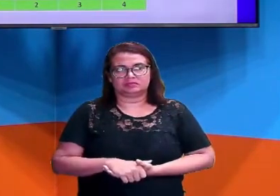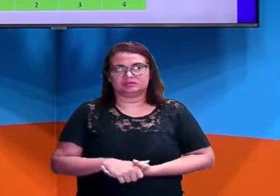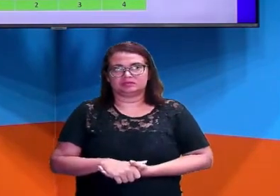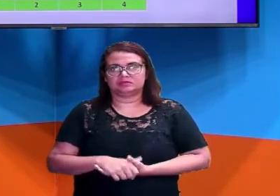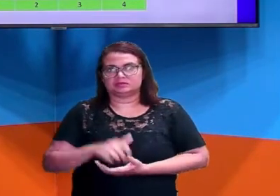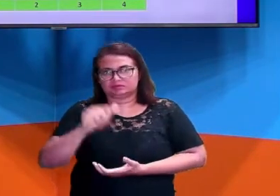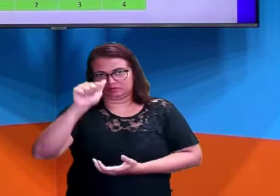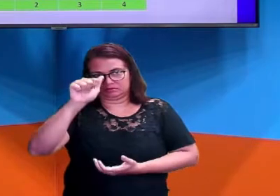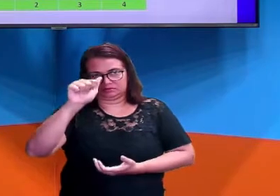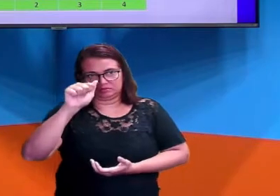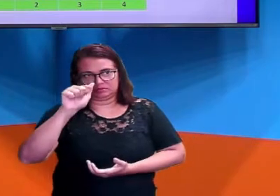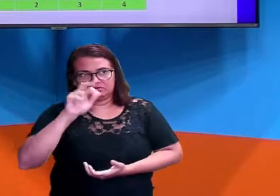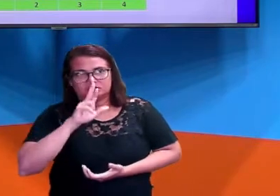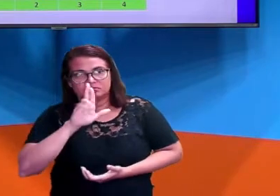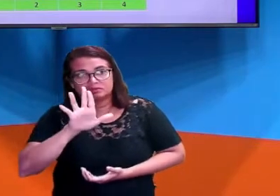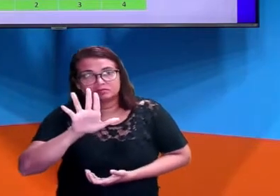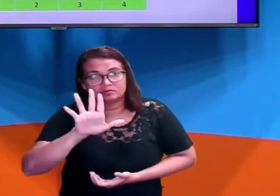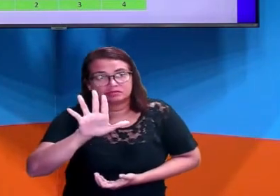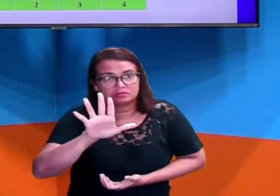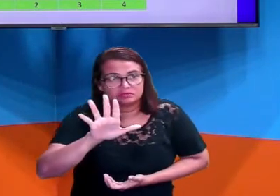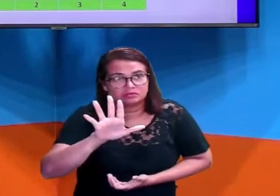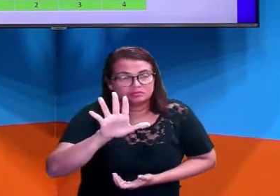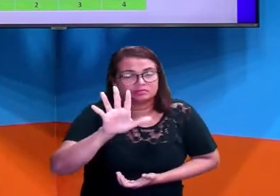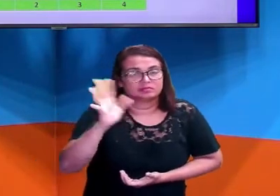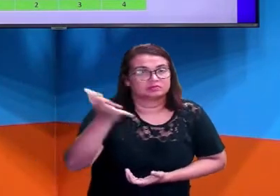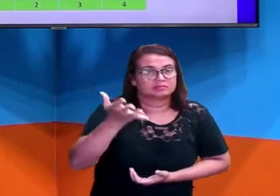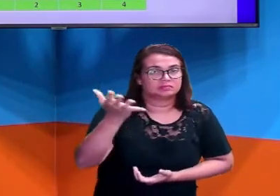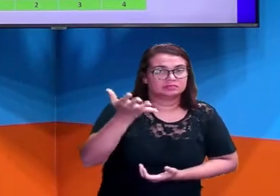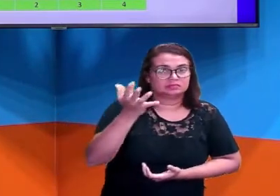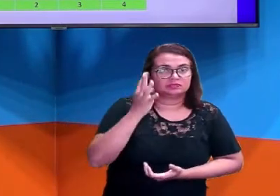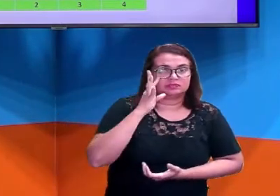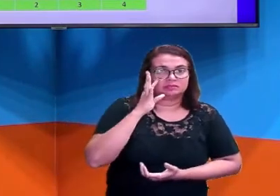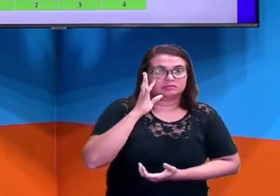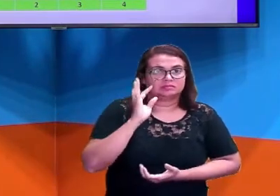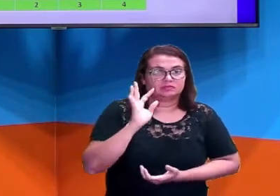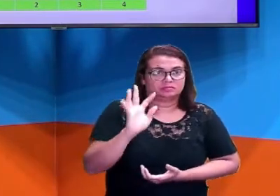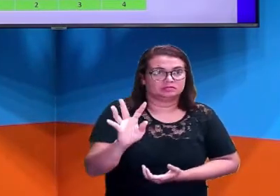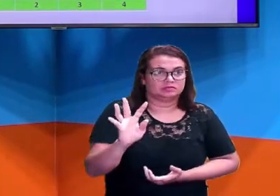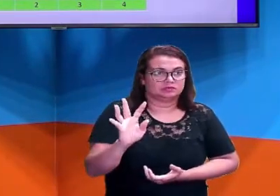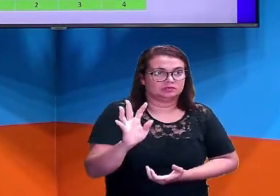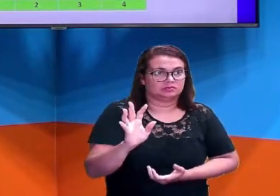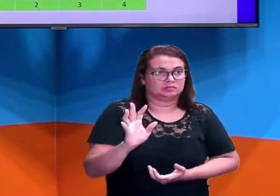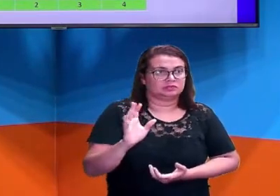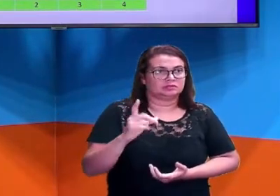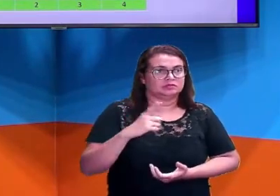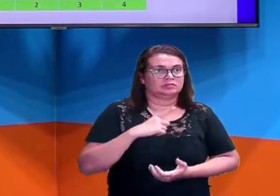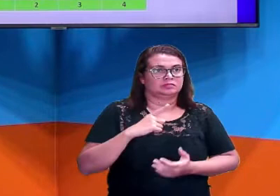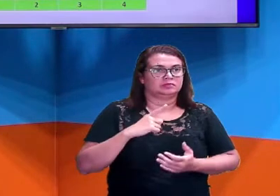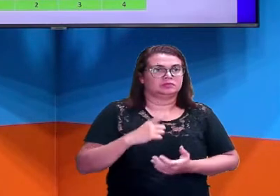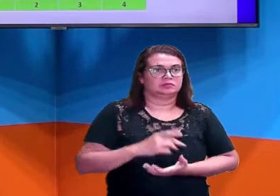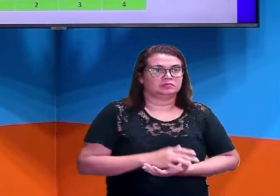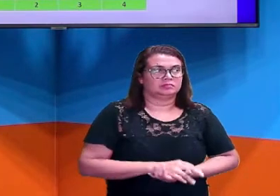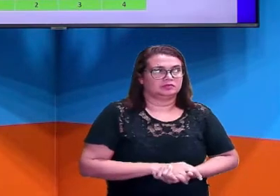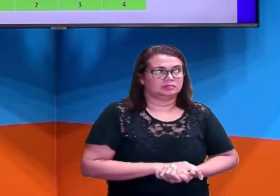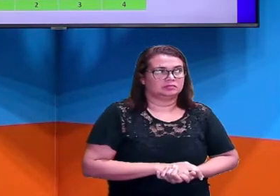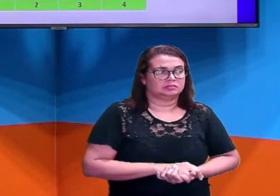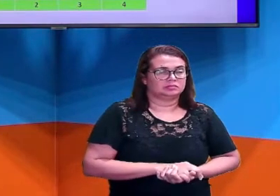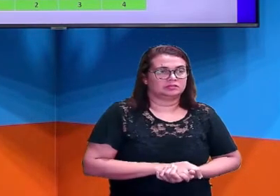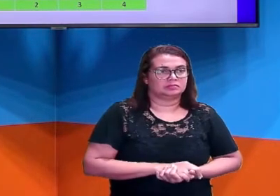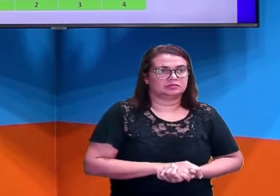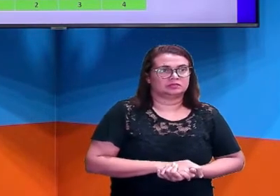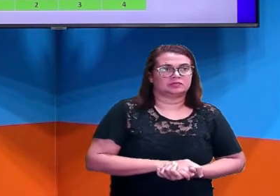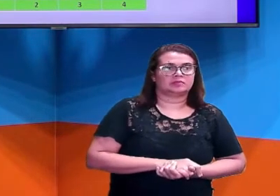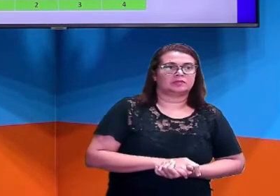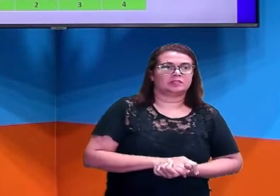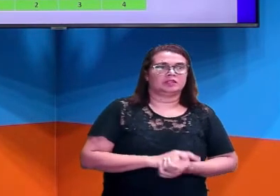a letra A. Mas antes, presta bem atenção aqui, ó. Eu tenho aqui, ó, deste lado, a identificação